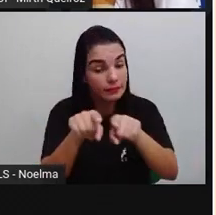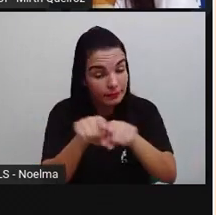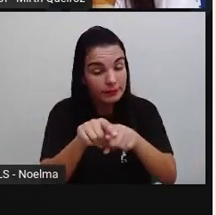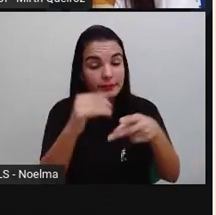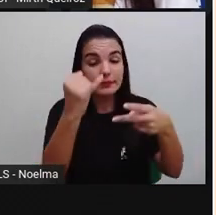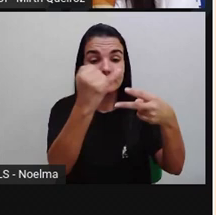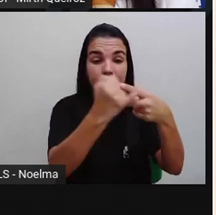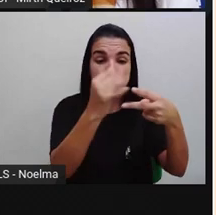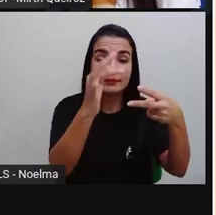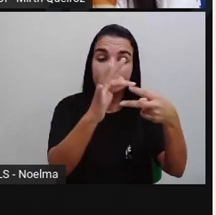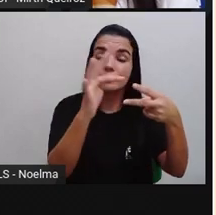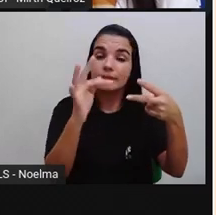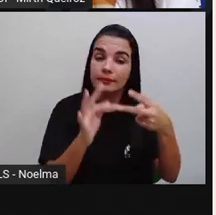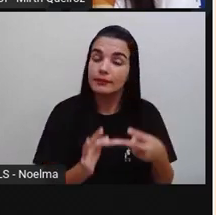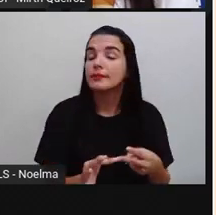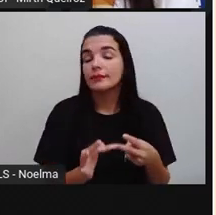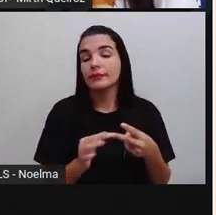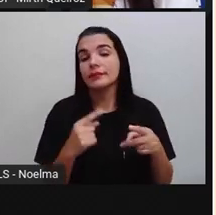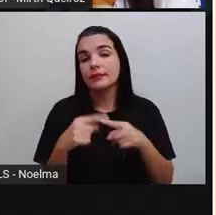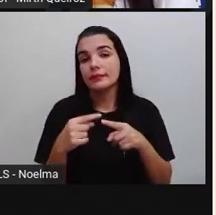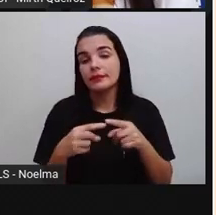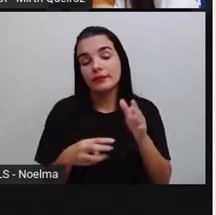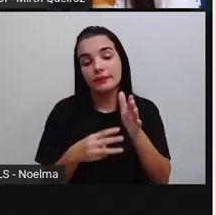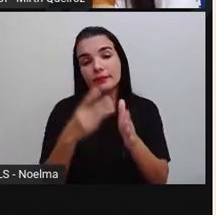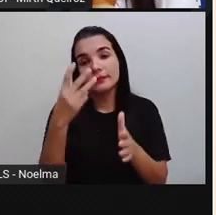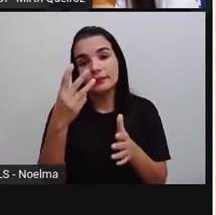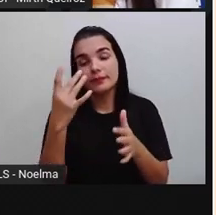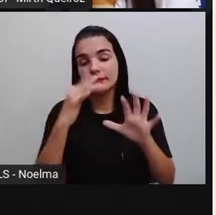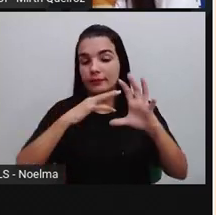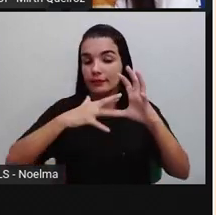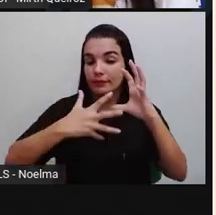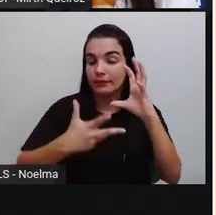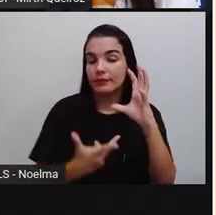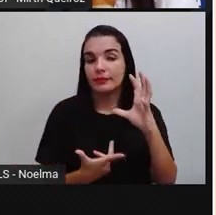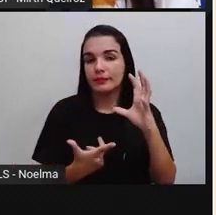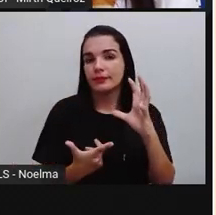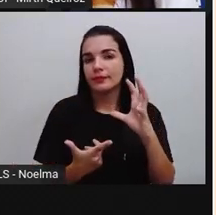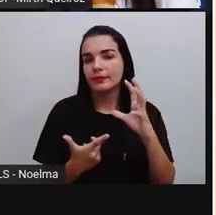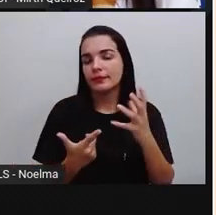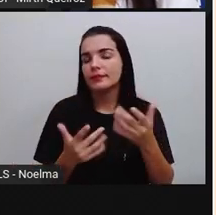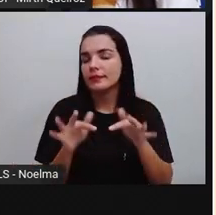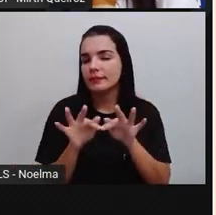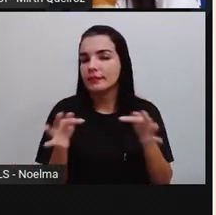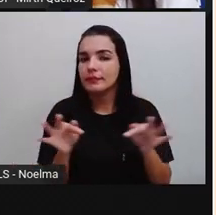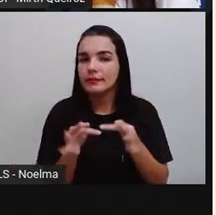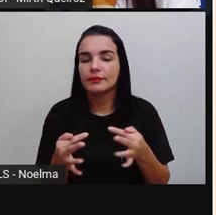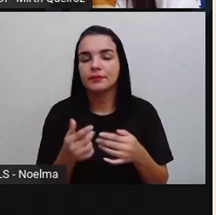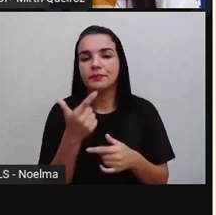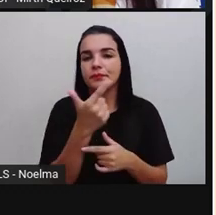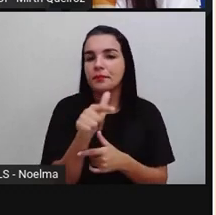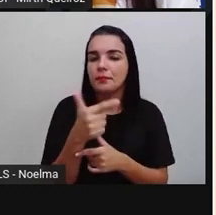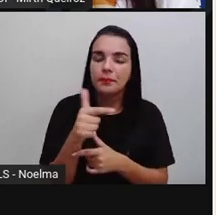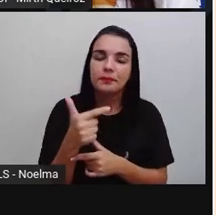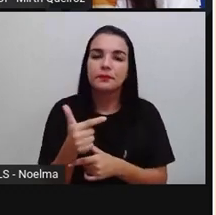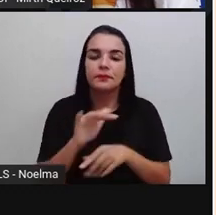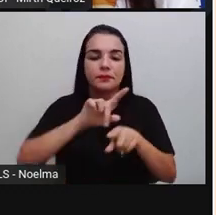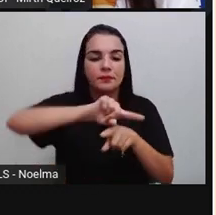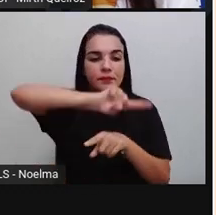polígono por apresentar essas três propriedades. Não apresentar curva, né? Ter aqui o encontro,